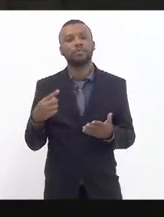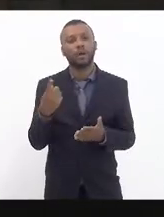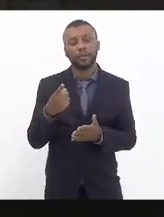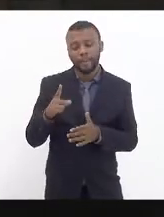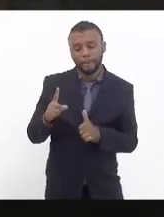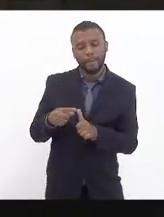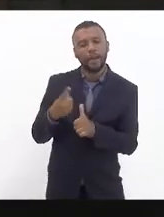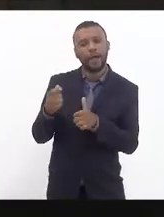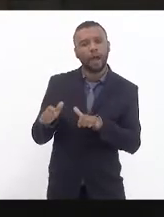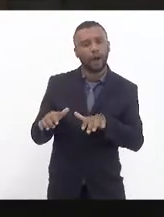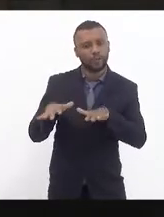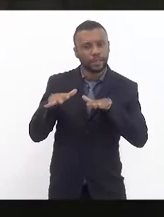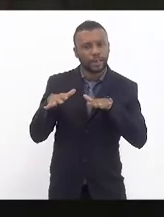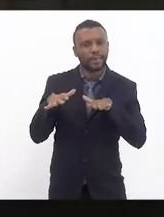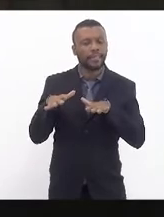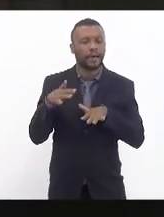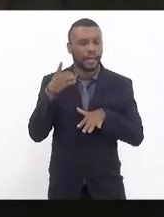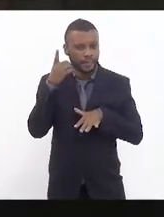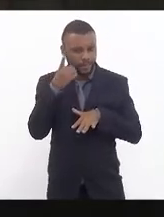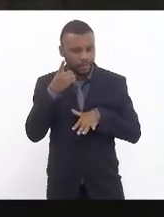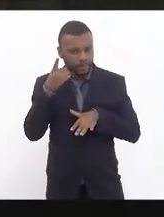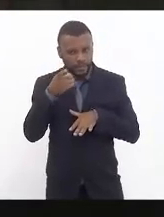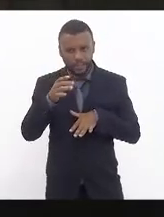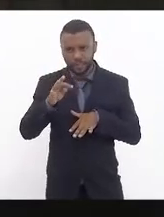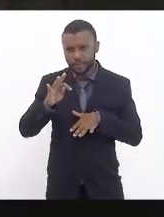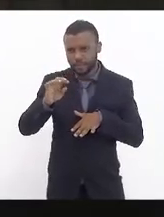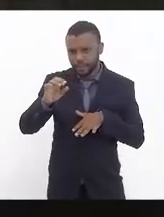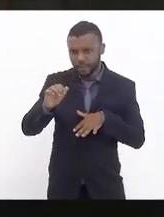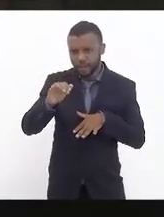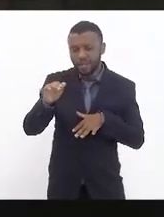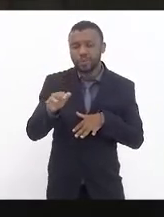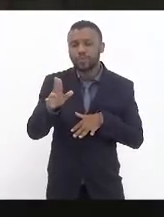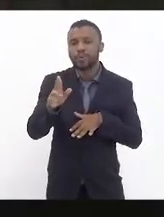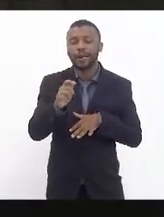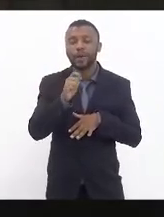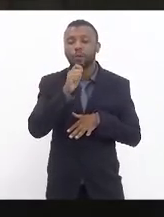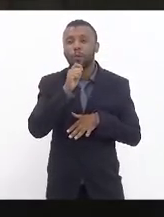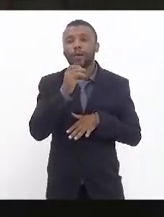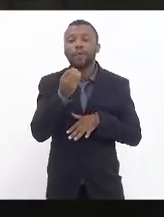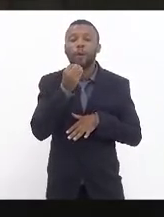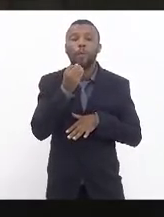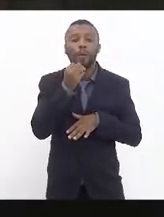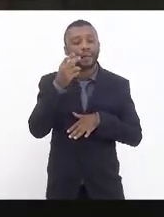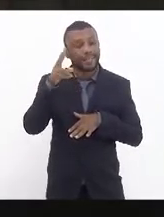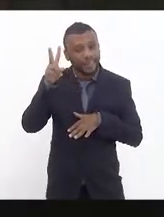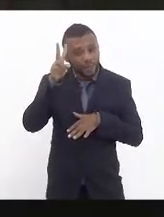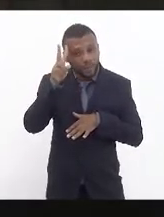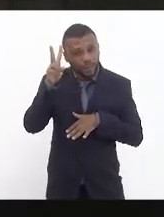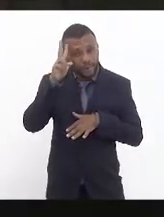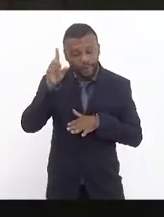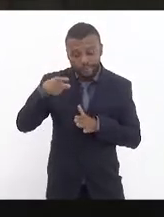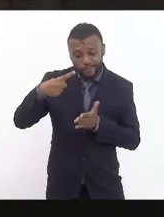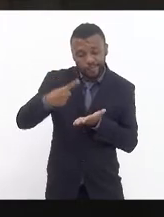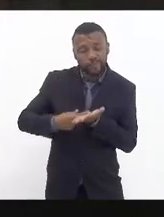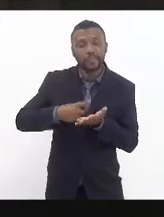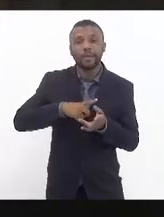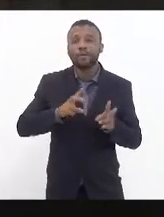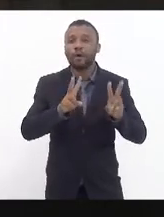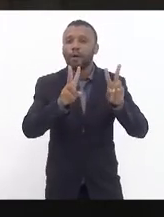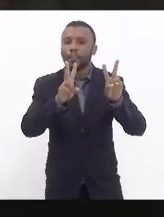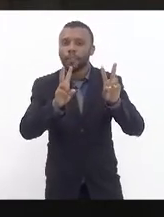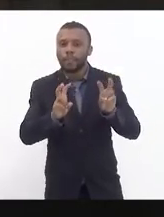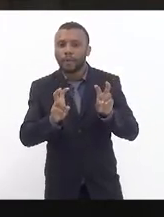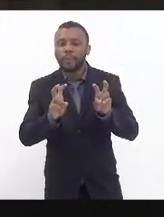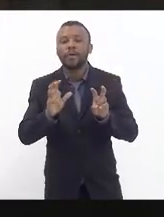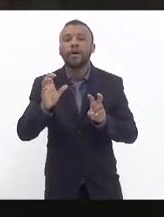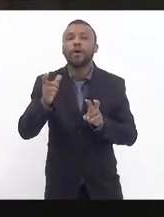a deputada da Tia Ju que ficou de comparecer não teve possibilidade segunda-feira nós estamos ainda envolvidos com o tema da questão do aumento da